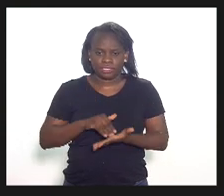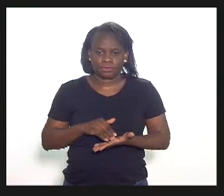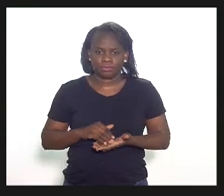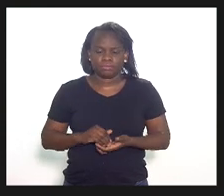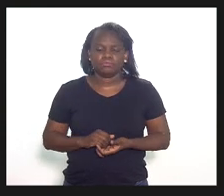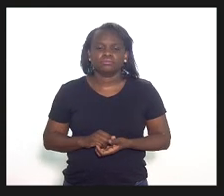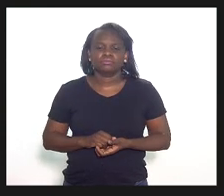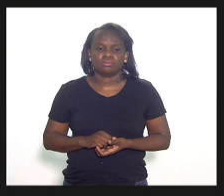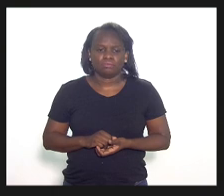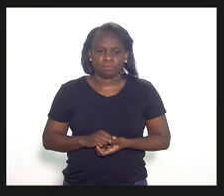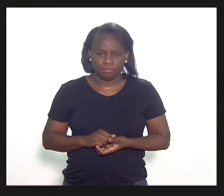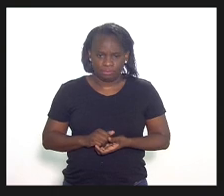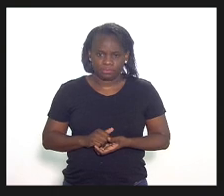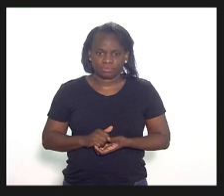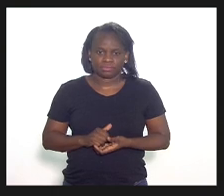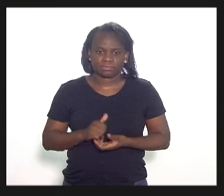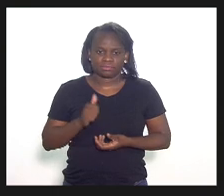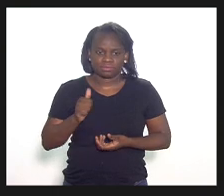Escritos.